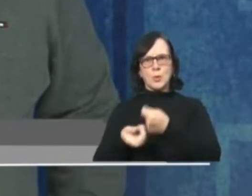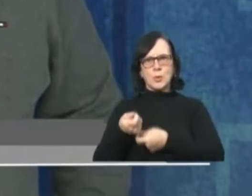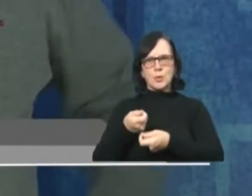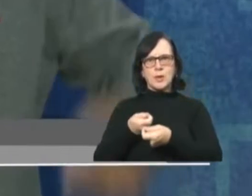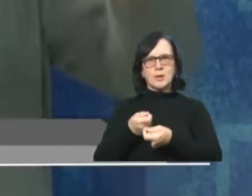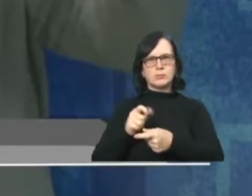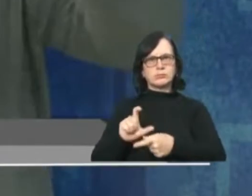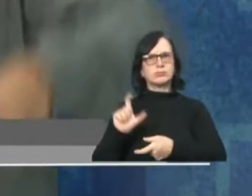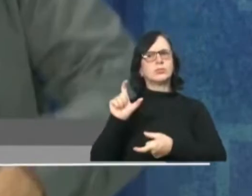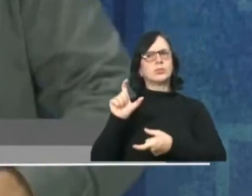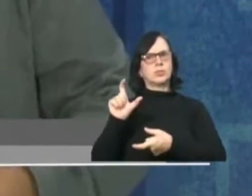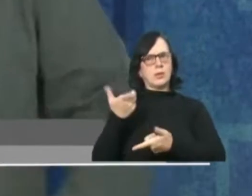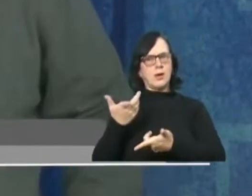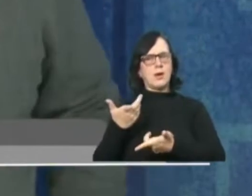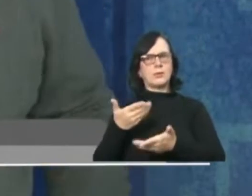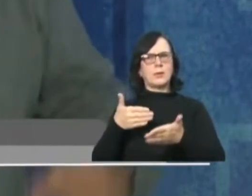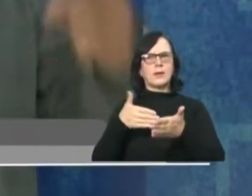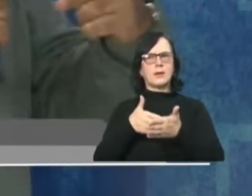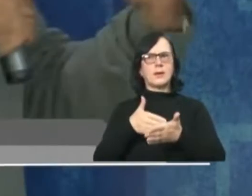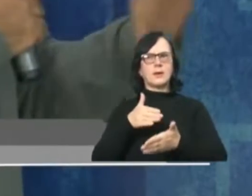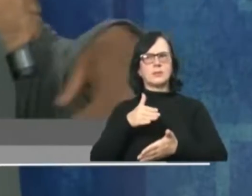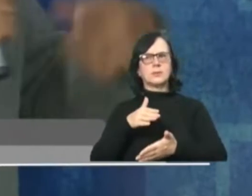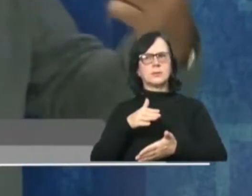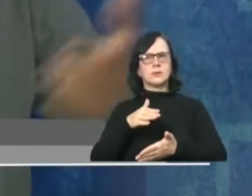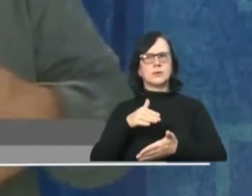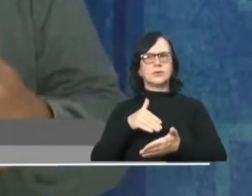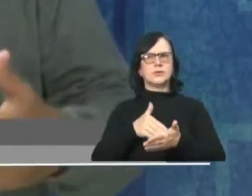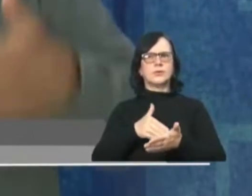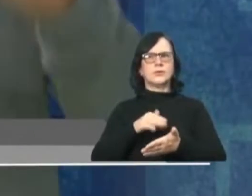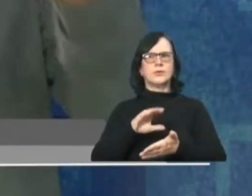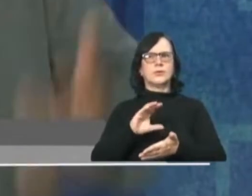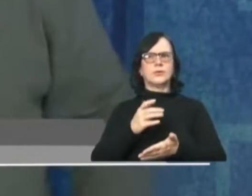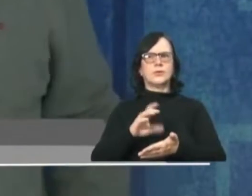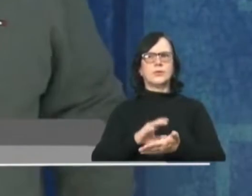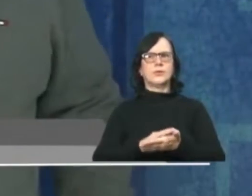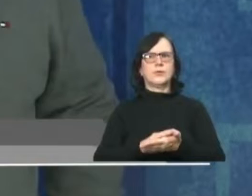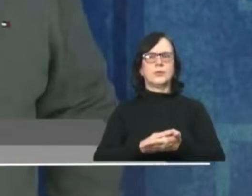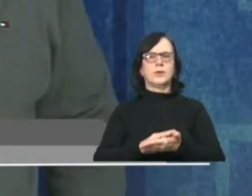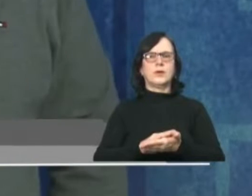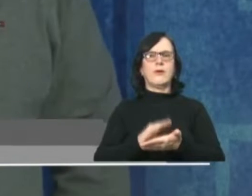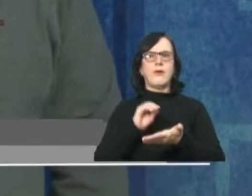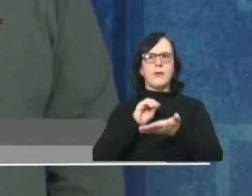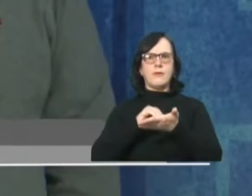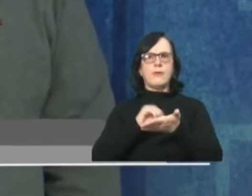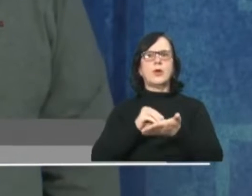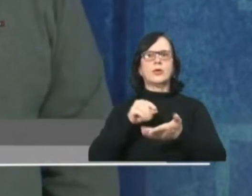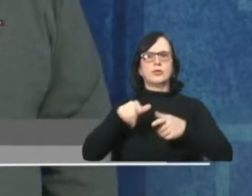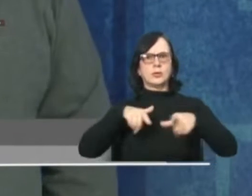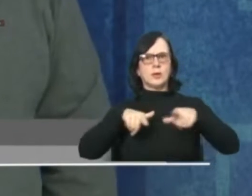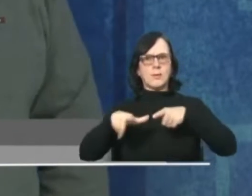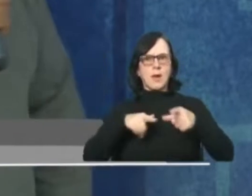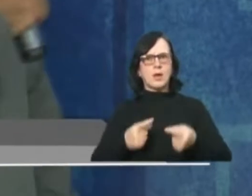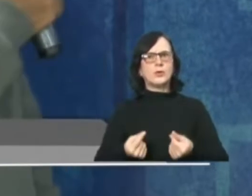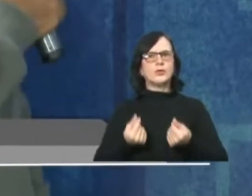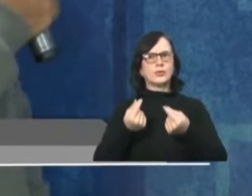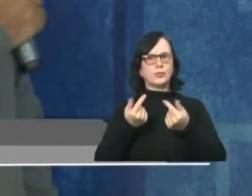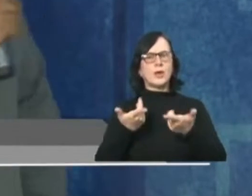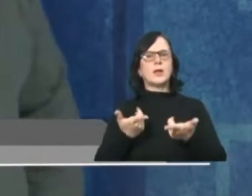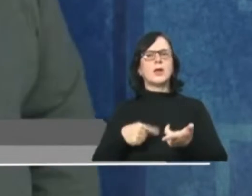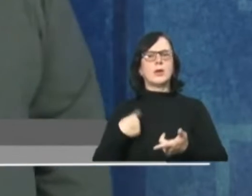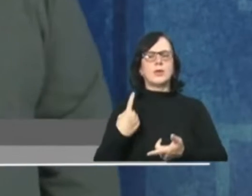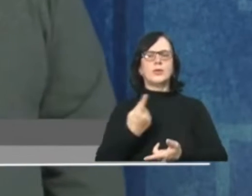bem alta, porém chegando no chão de fábrica, que foi o termo que usei justamente pela falta de emprego, geração de renda que